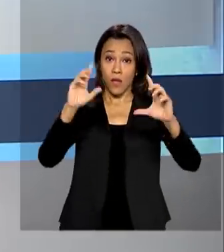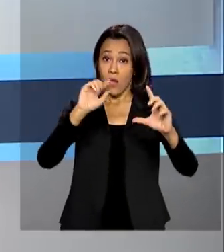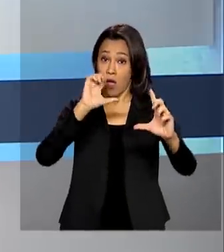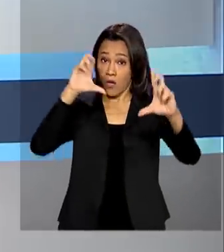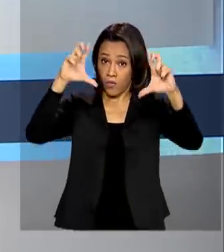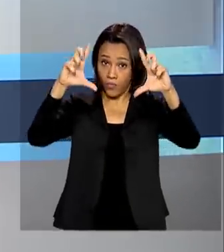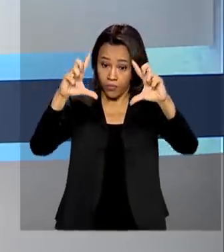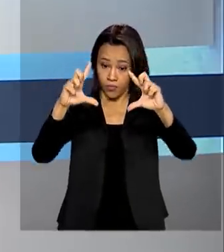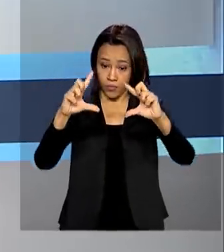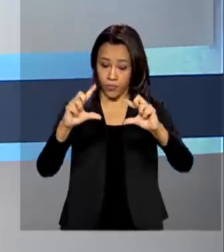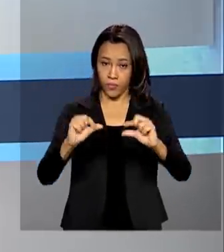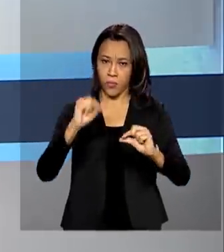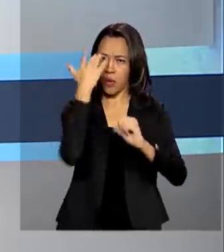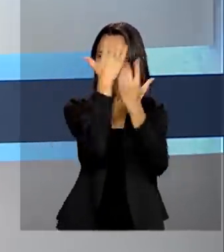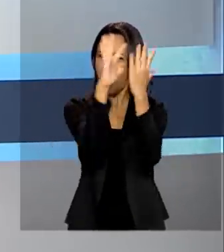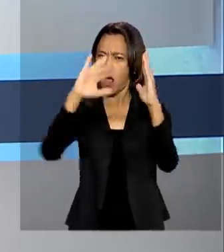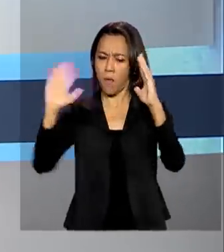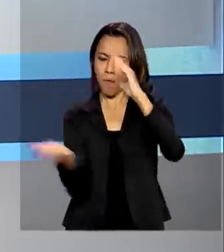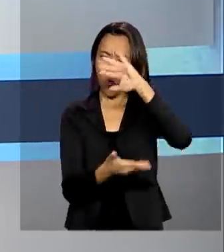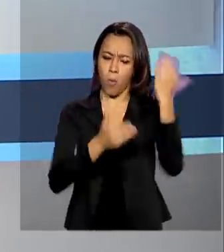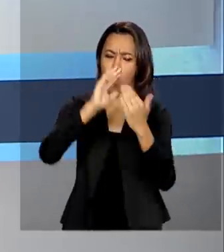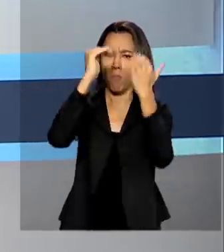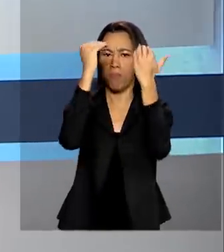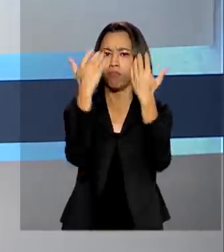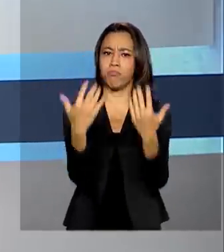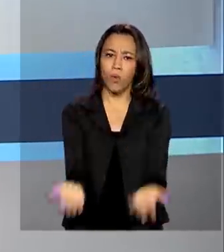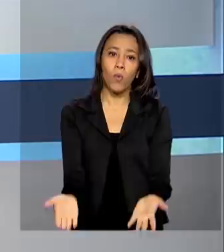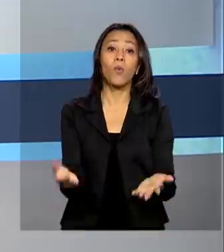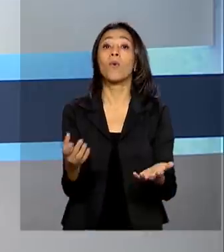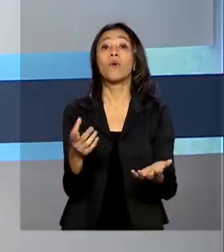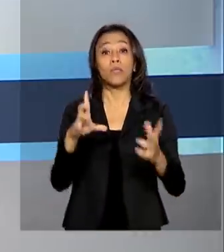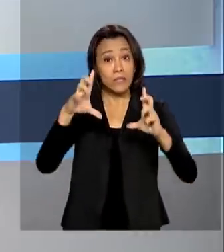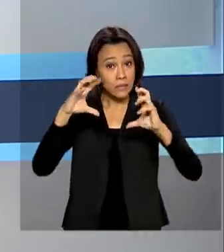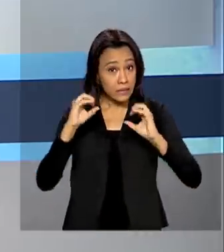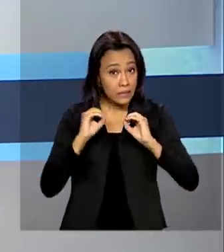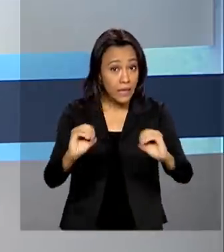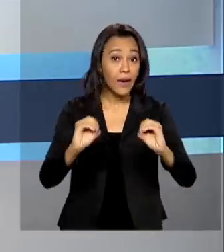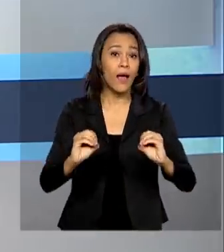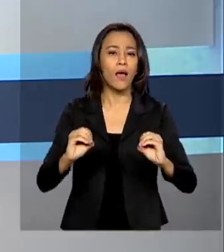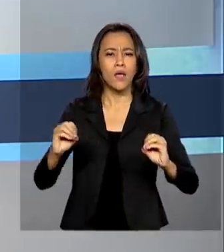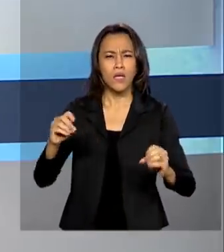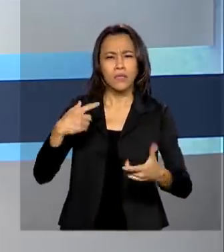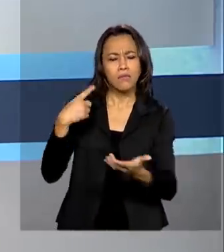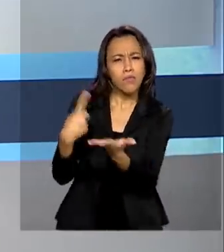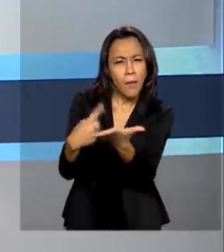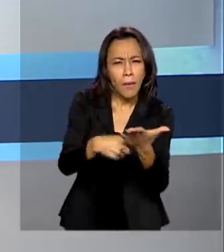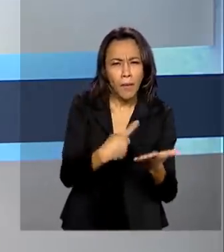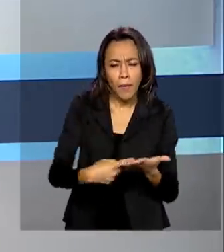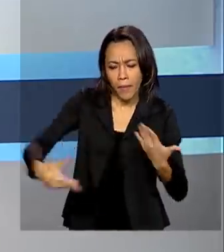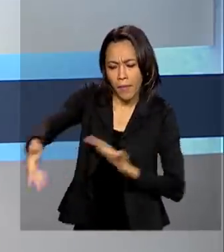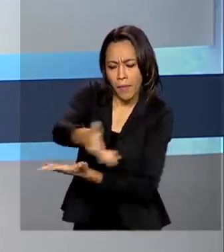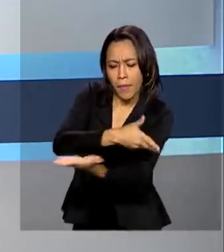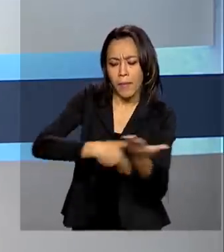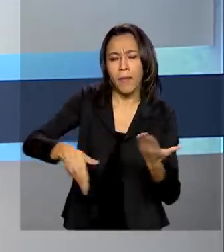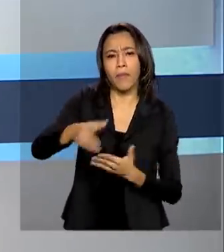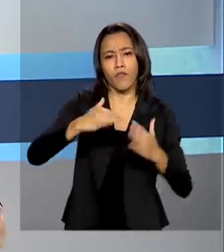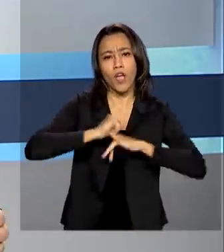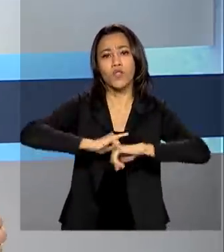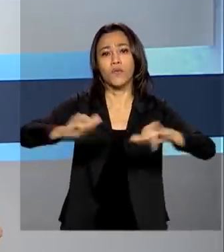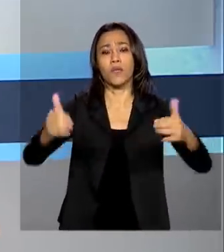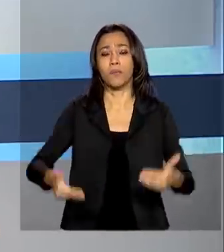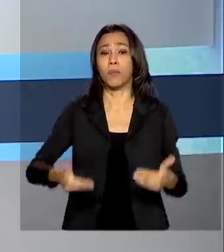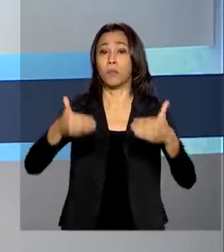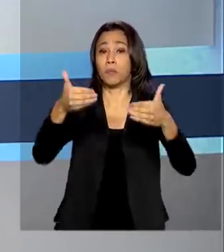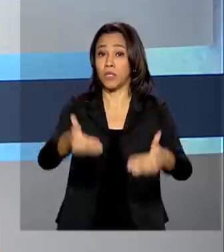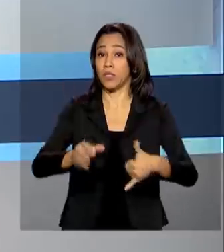ilegal até 2030. Para alcançar essa meta, ações integradas foram anunciadas pelo Ministério do Meio Ambiente. Uma das